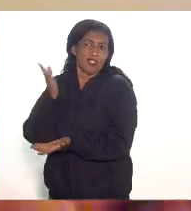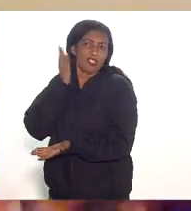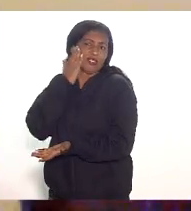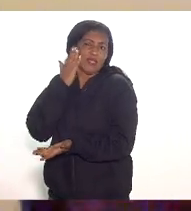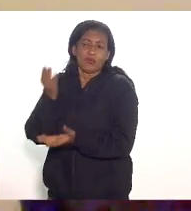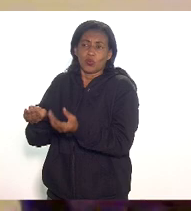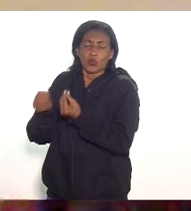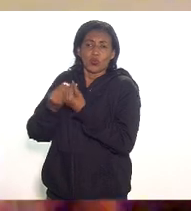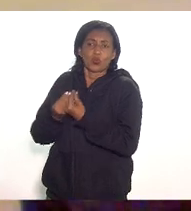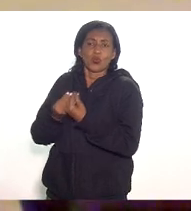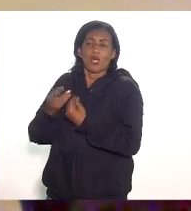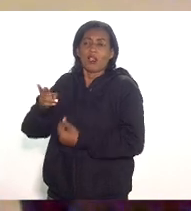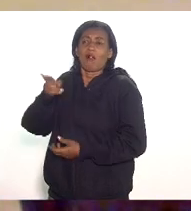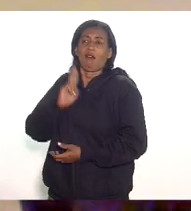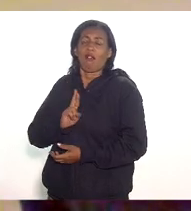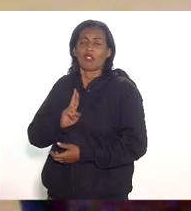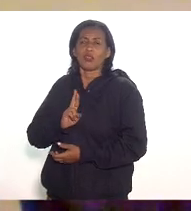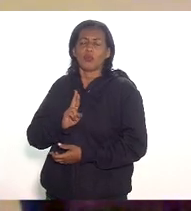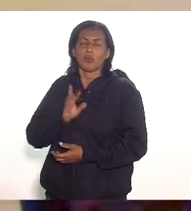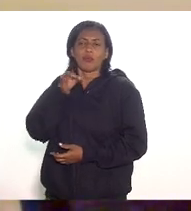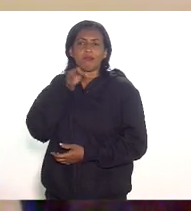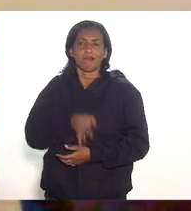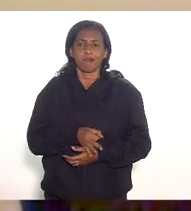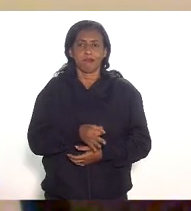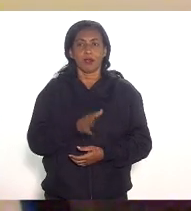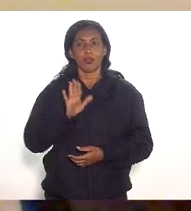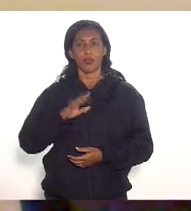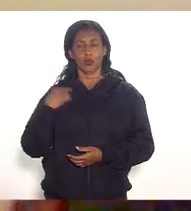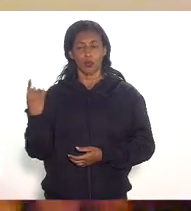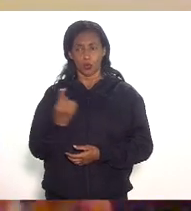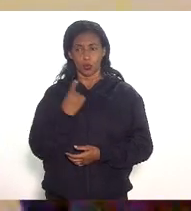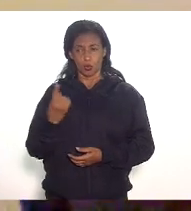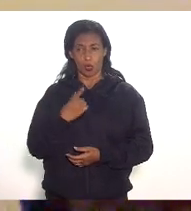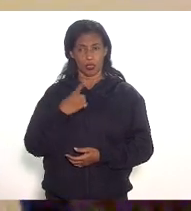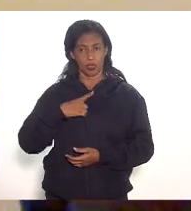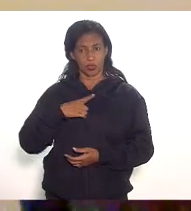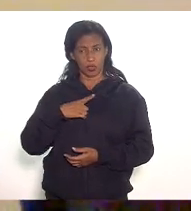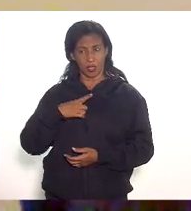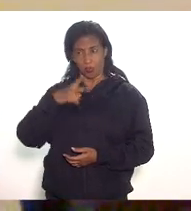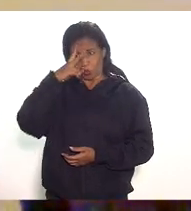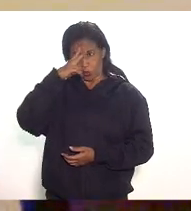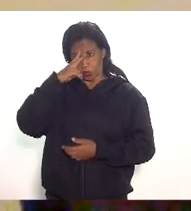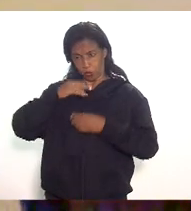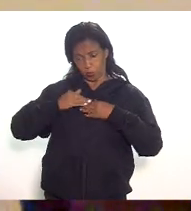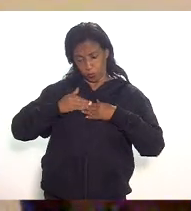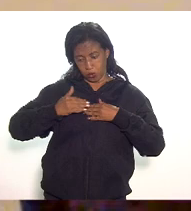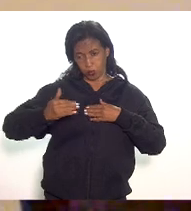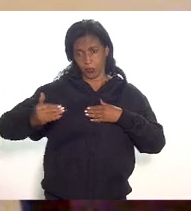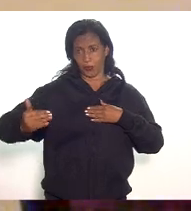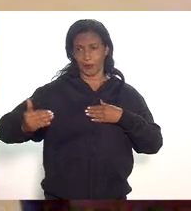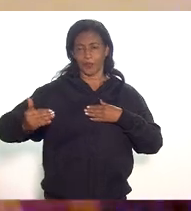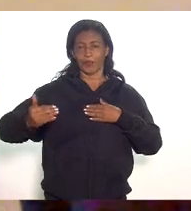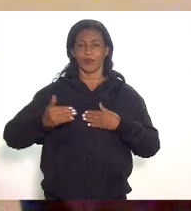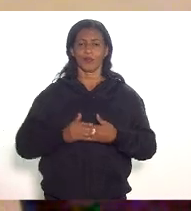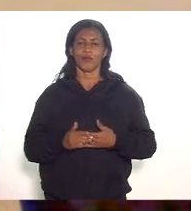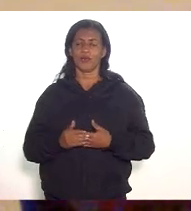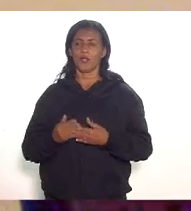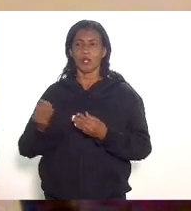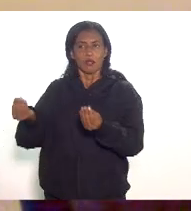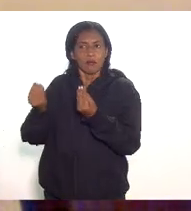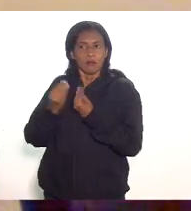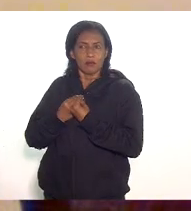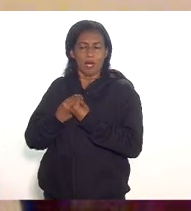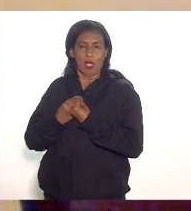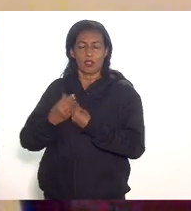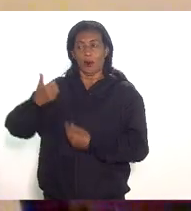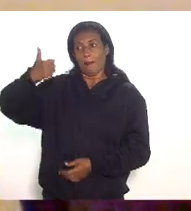traz o resultado pretendido nós temos um longo histórico nesse sentido que não traz a gente